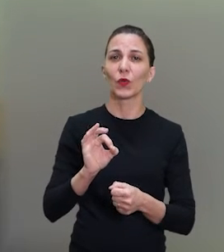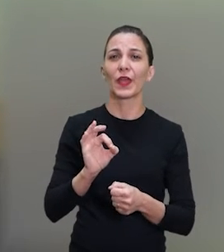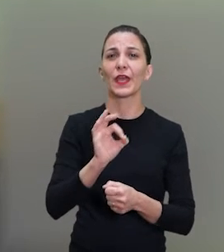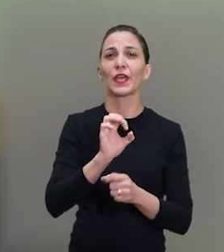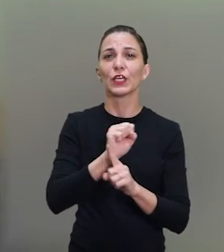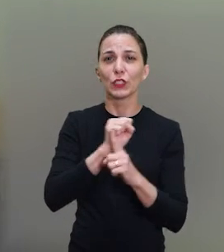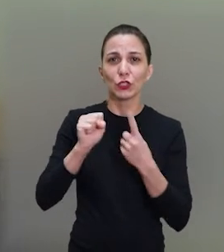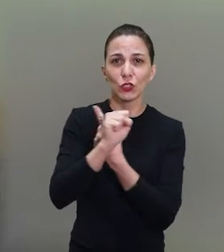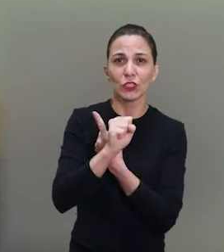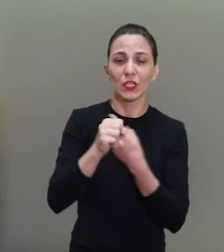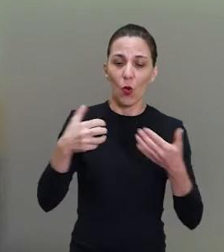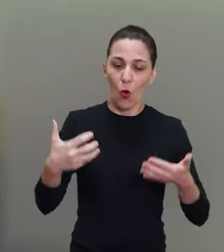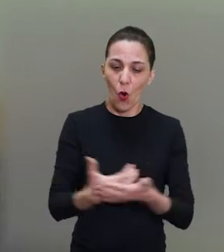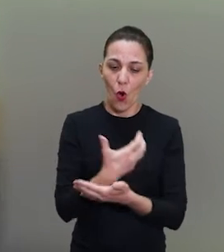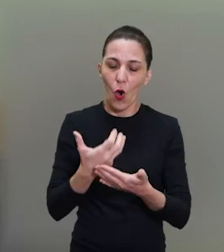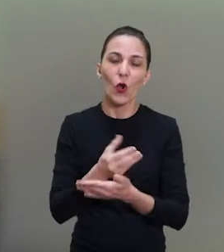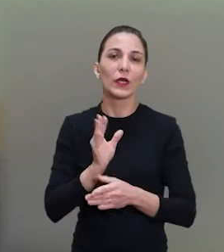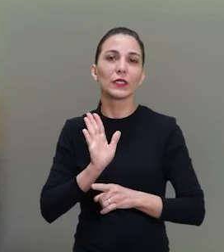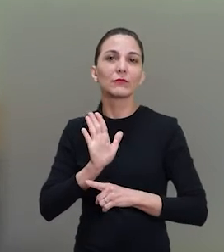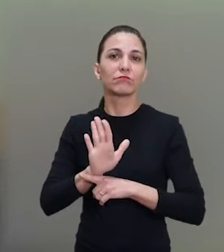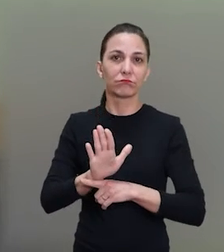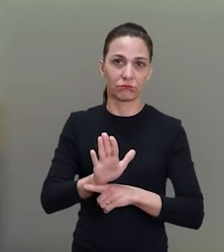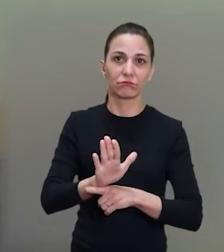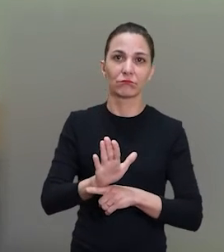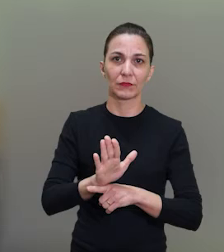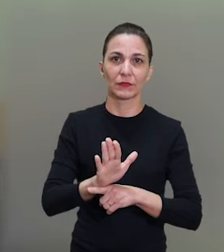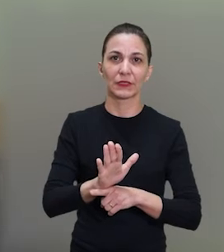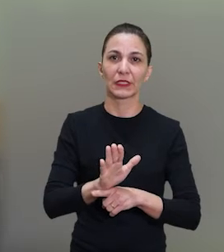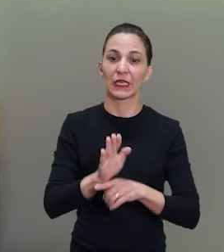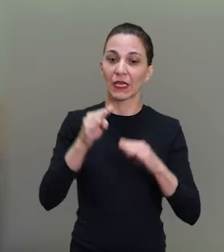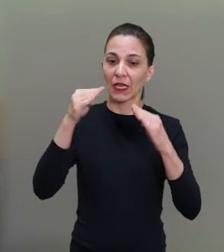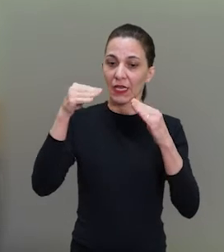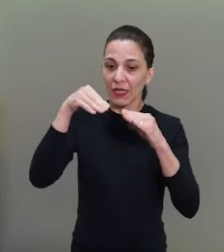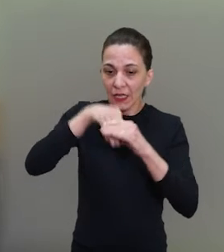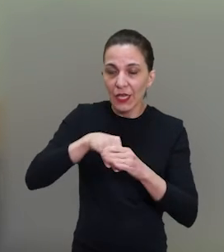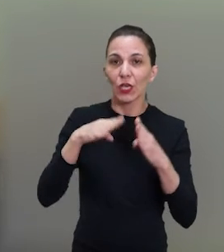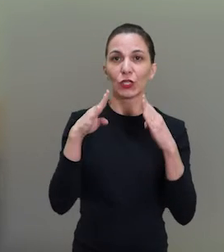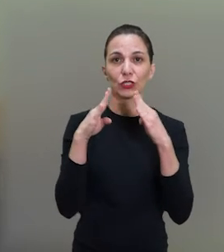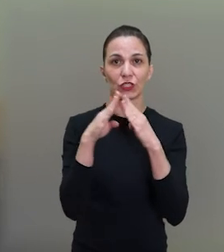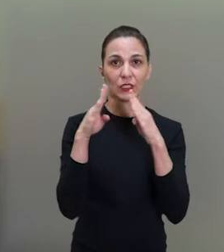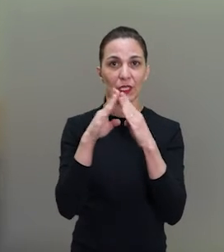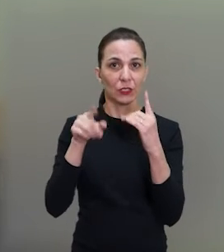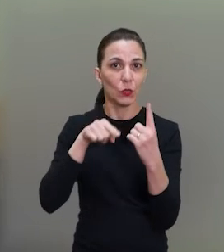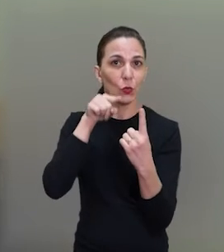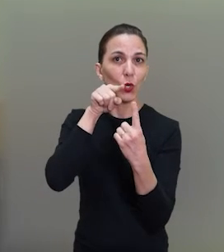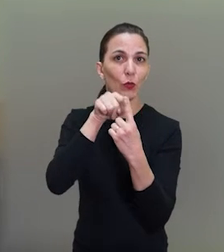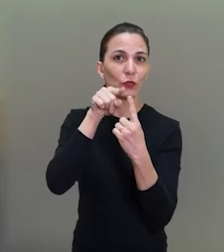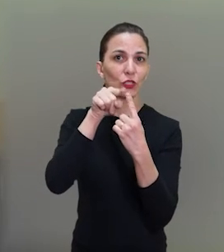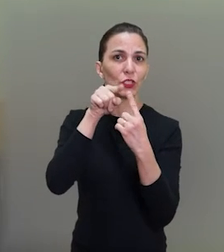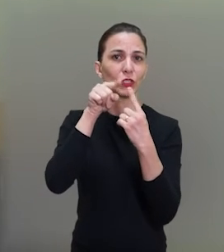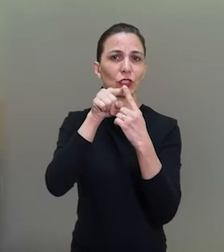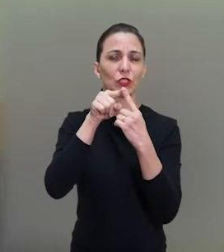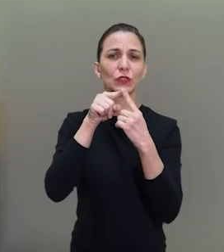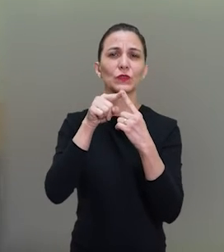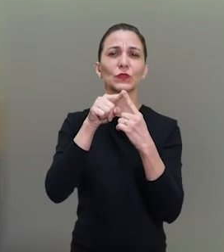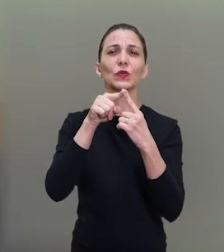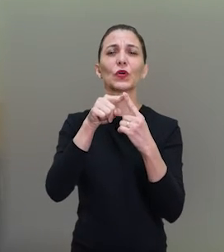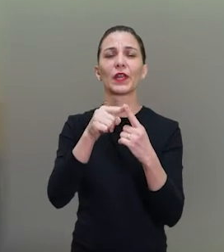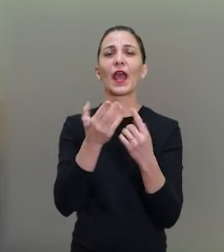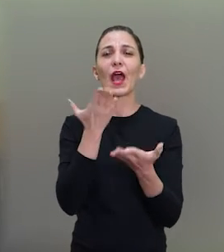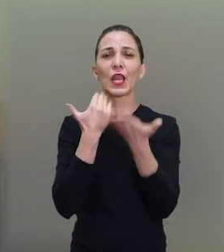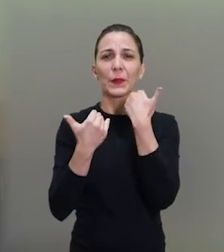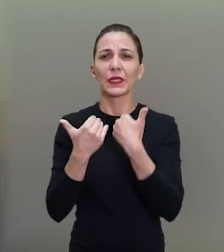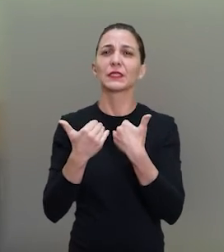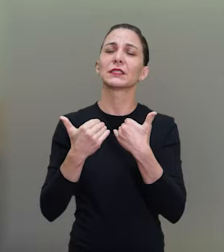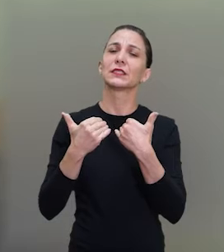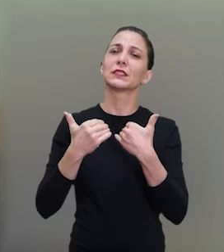manter as suas hortas. Hortas domésticas com o intuito de prover soberania alimentar.